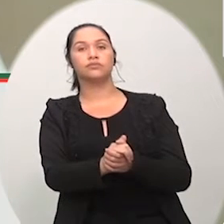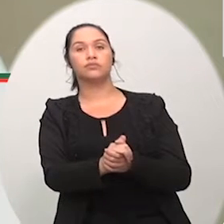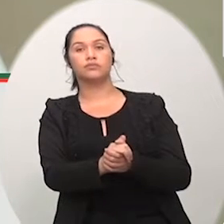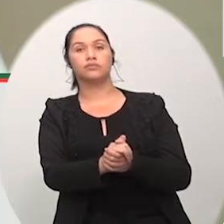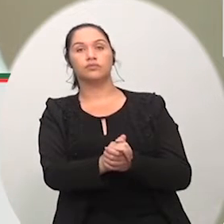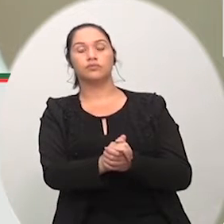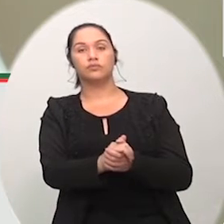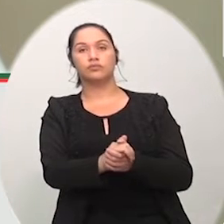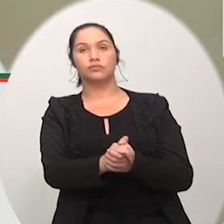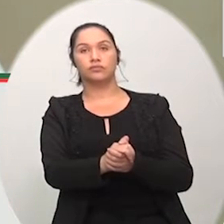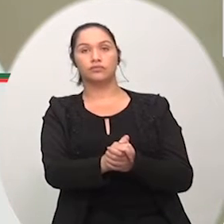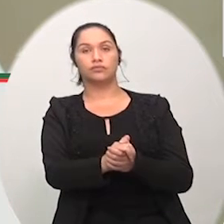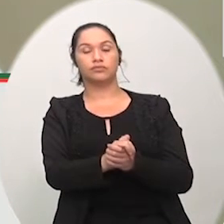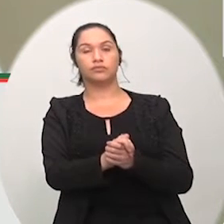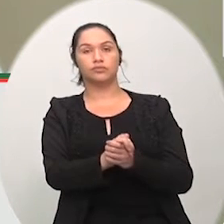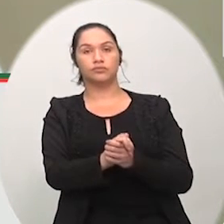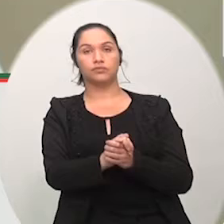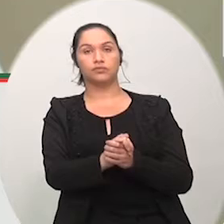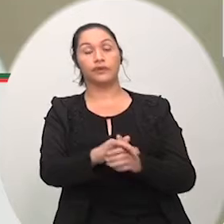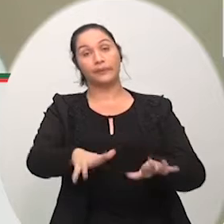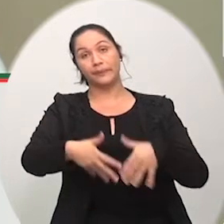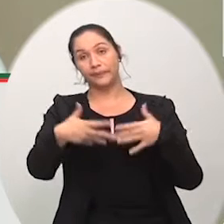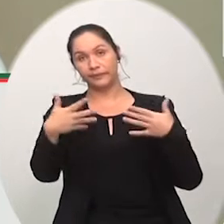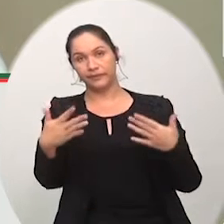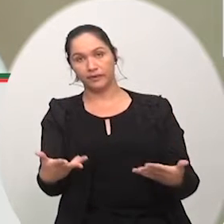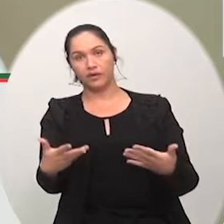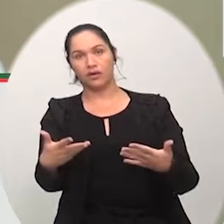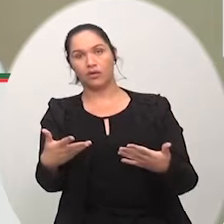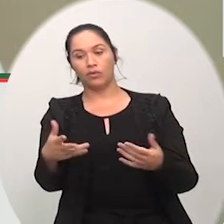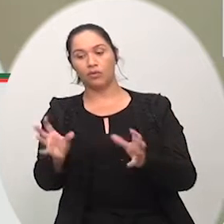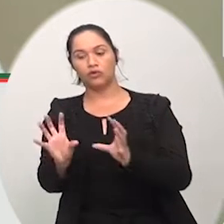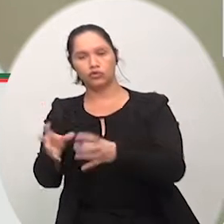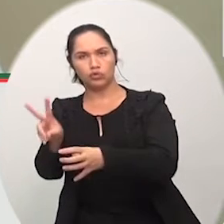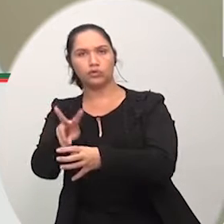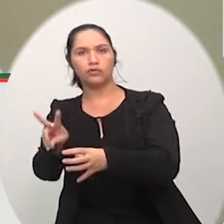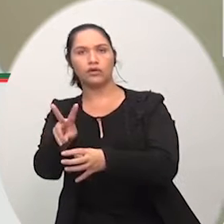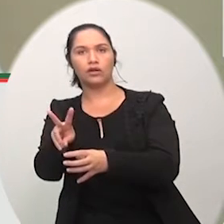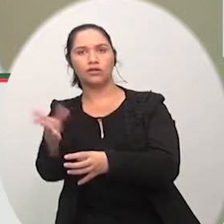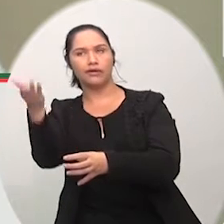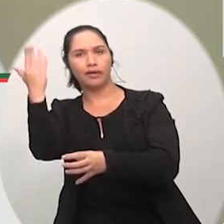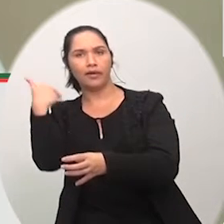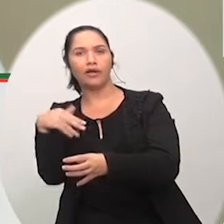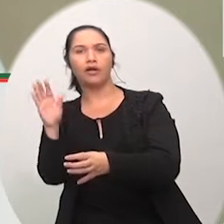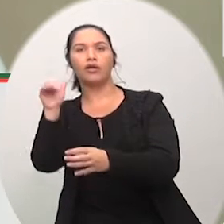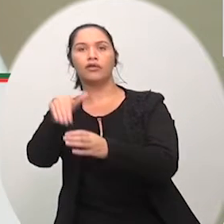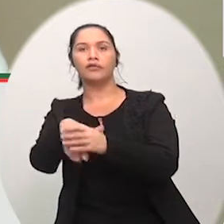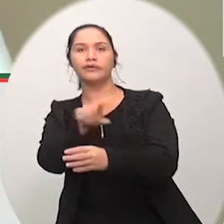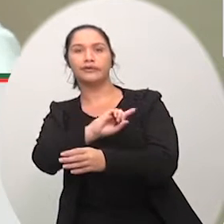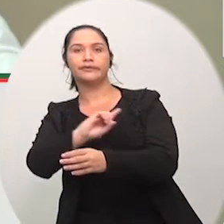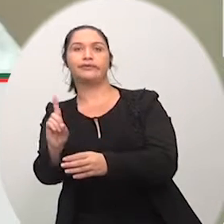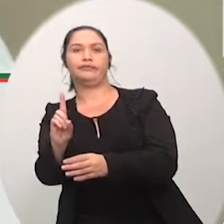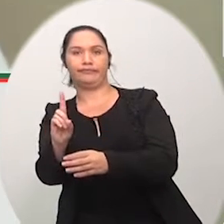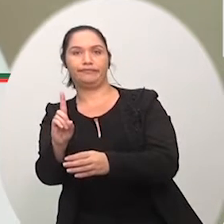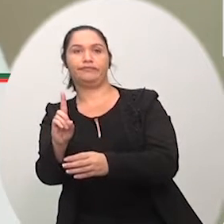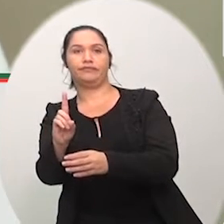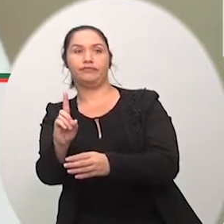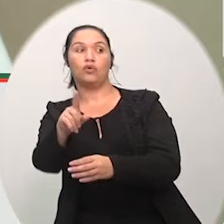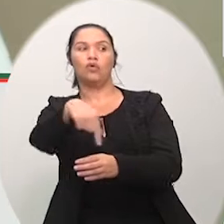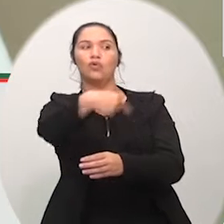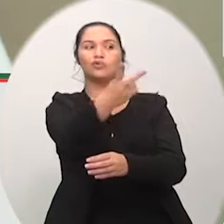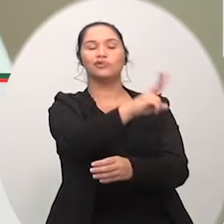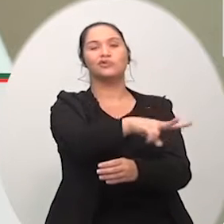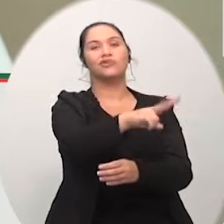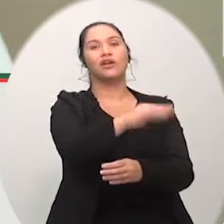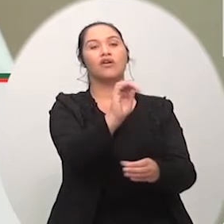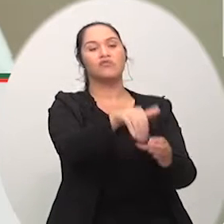Adair Lox, eu acho que eu já registrei. Então, nós votamos contra o Adão da Silva, e os demais, todos os vereadores, votaram a